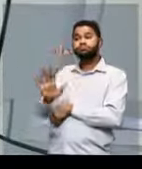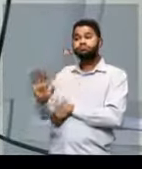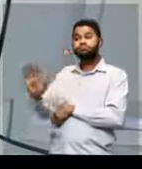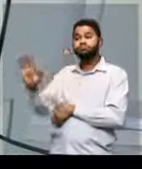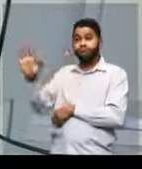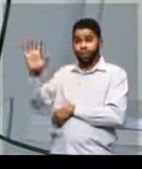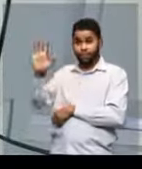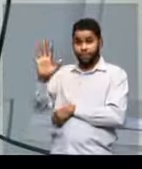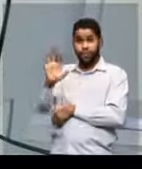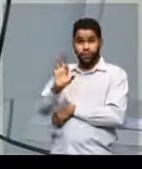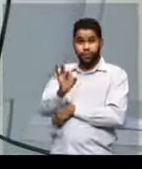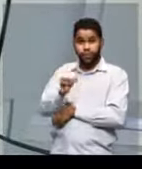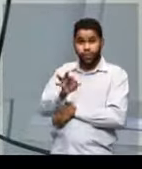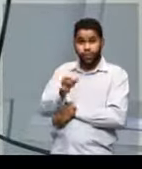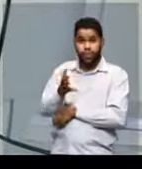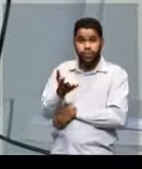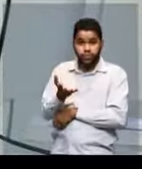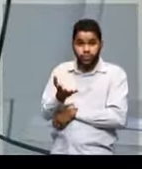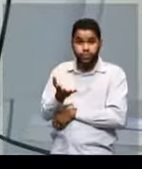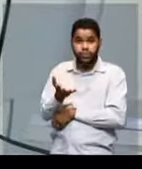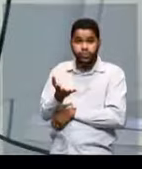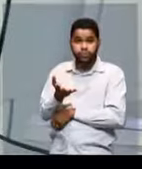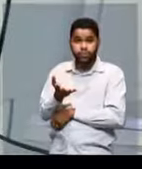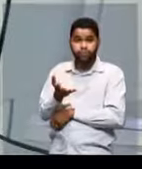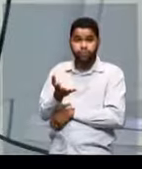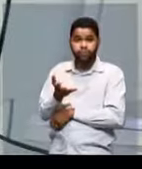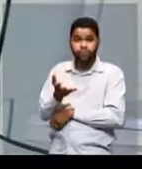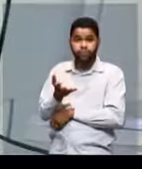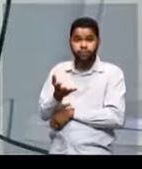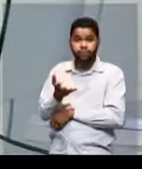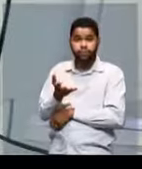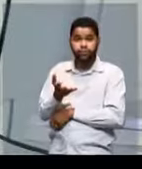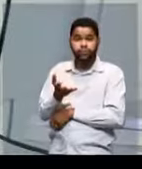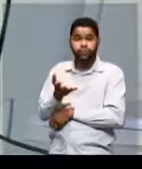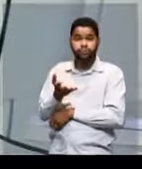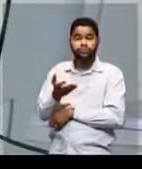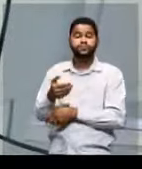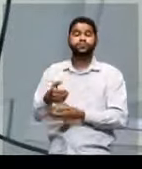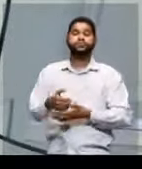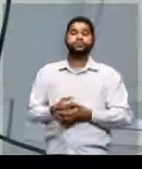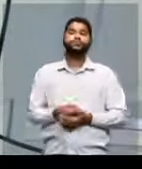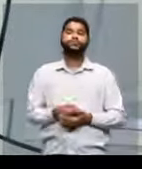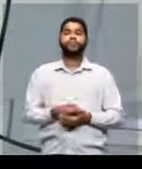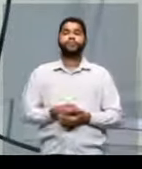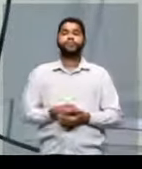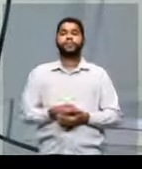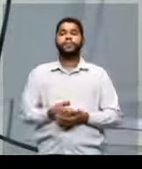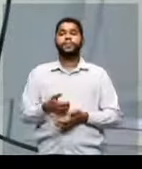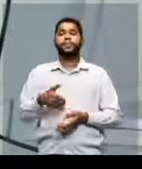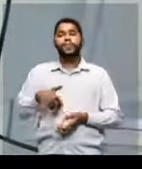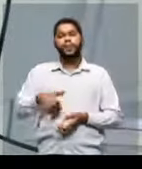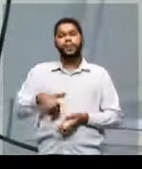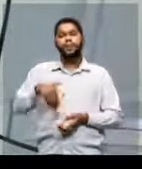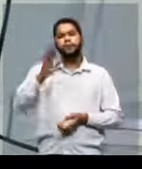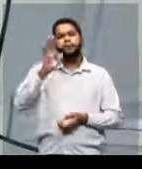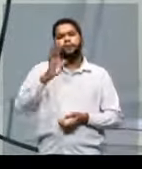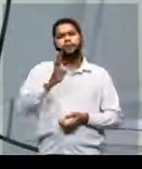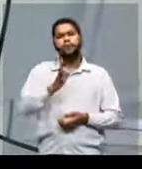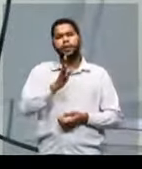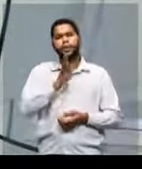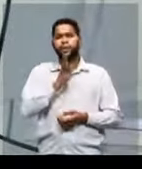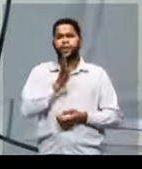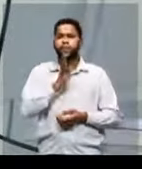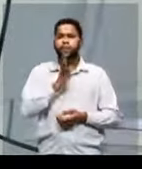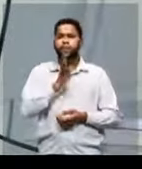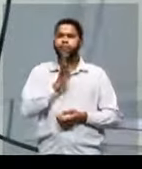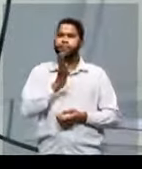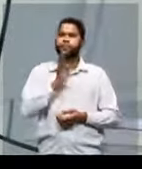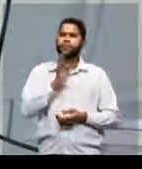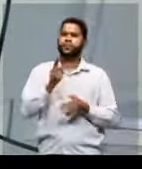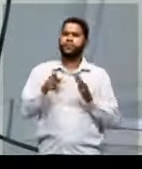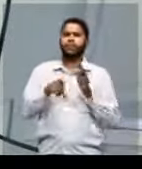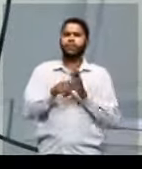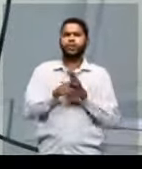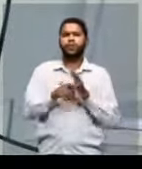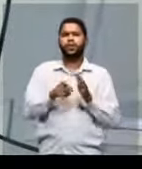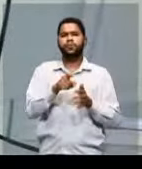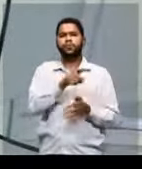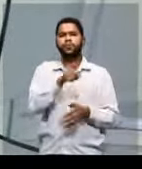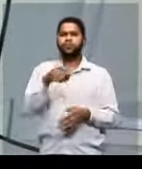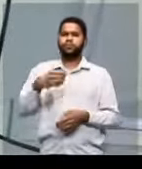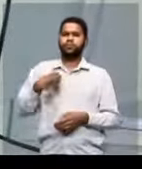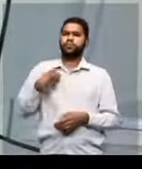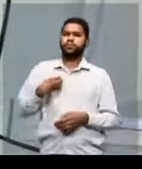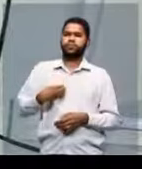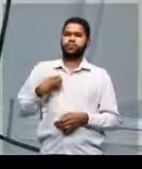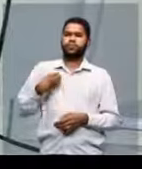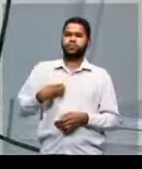Não é isso que a interpretação de texto? Então, quanto mais você conhece do mundo em que você